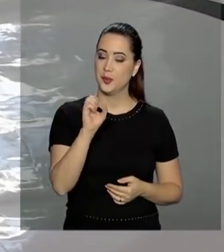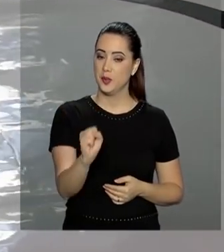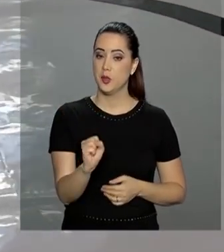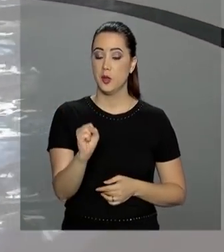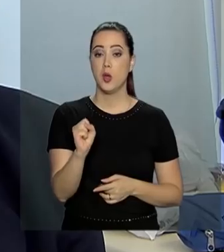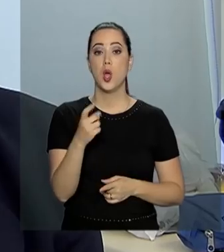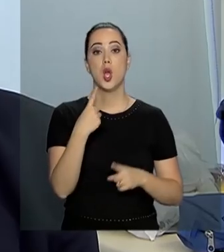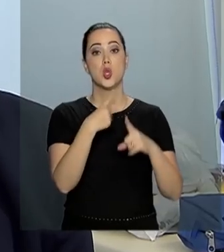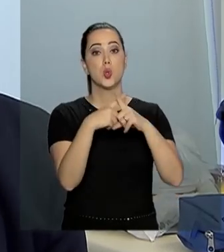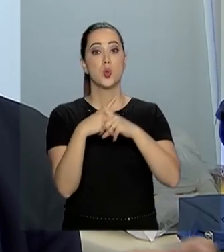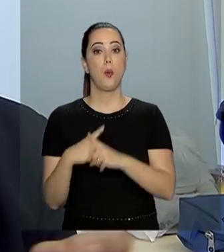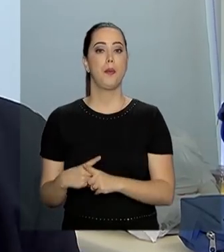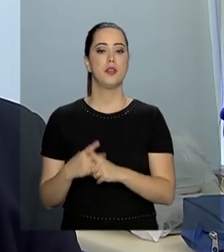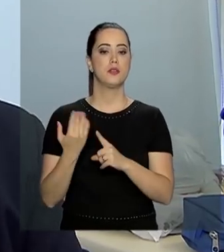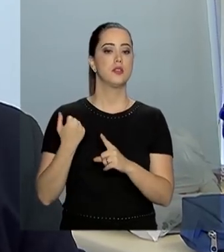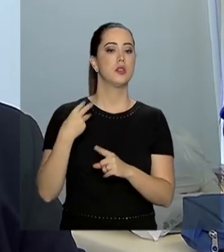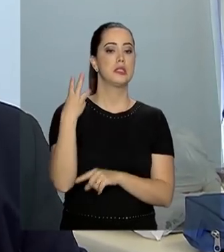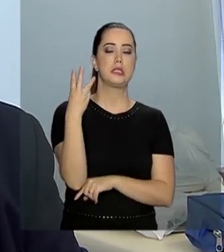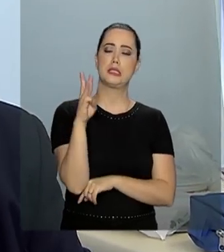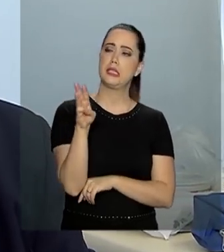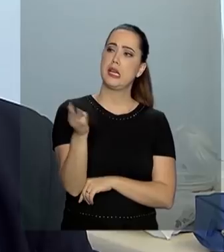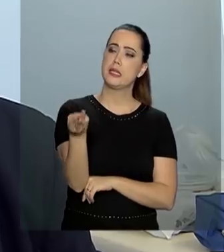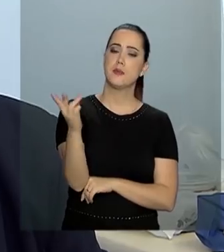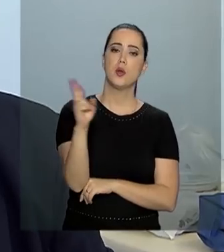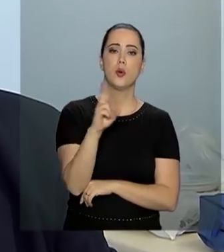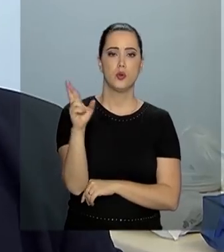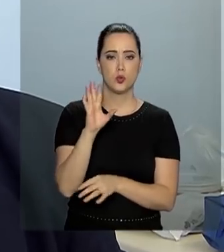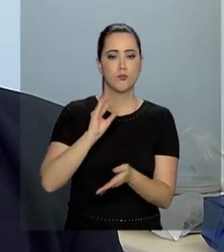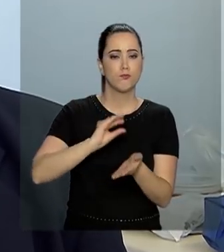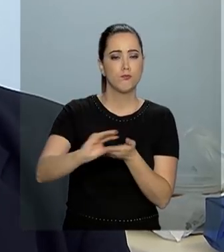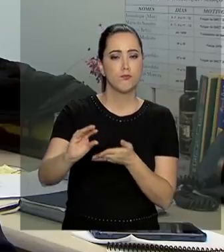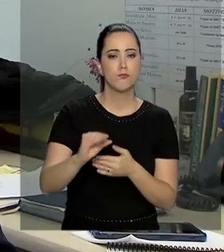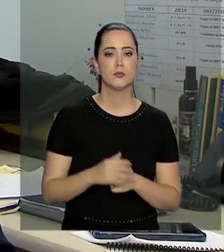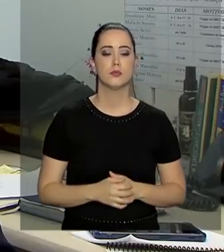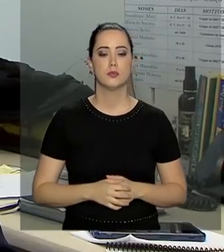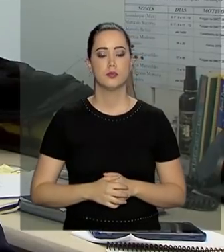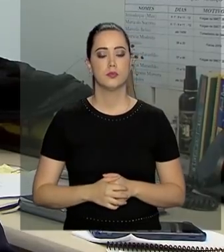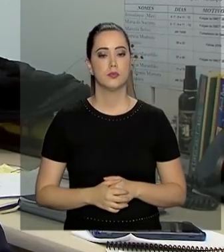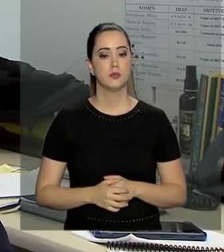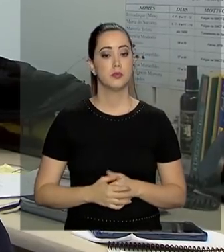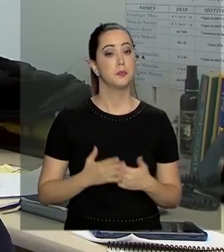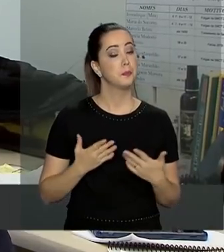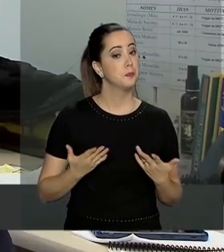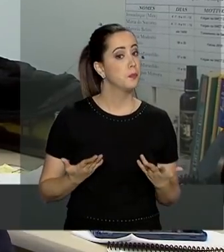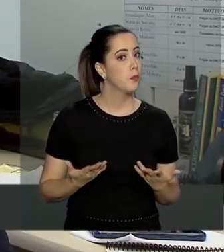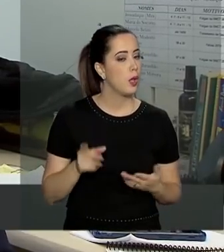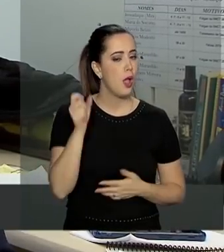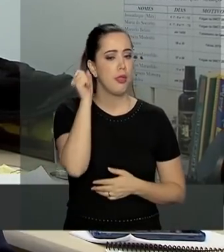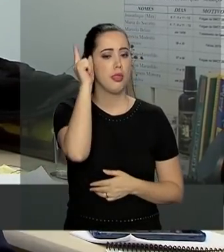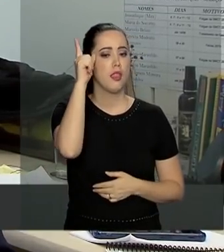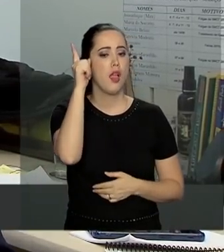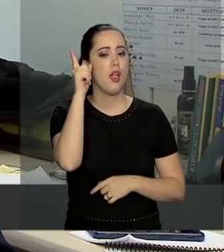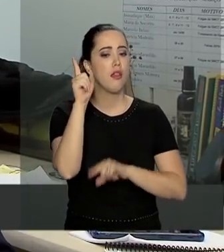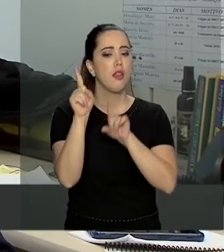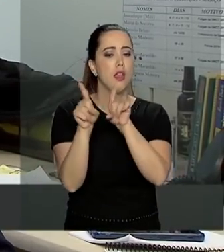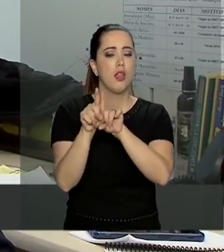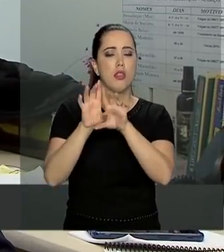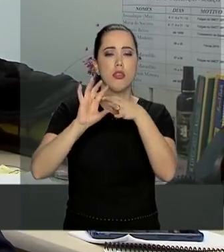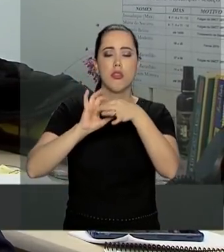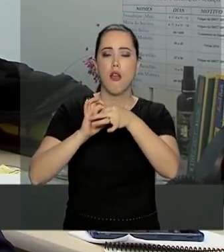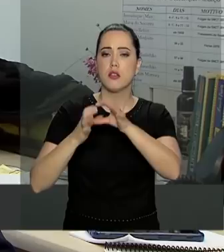competições contaram com 3 milhões de reais em investimentos. A ideia das Olimpíadas, que tem